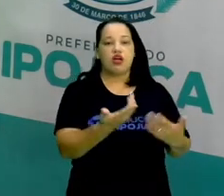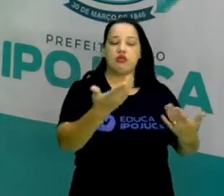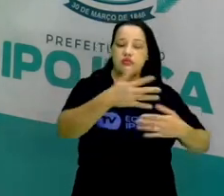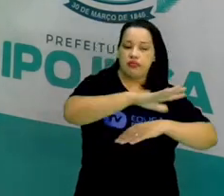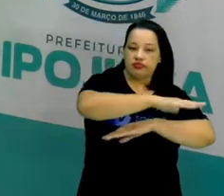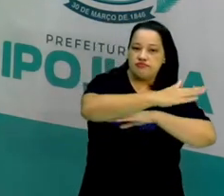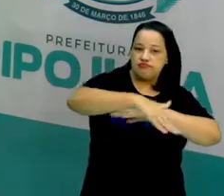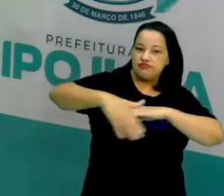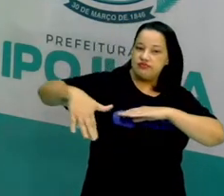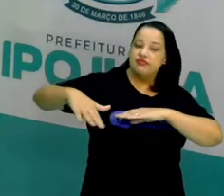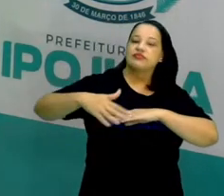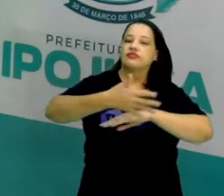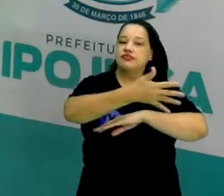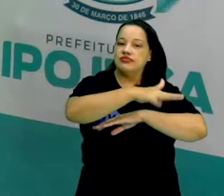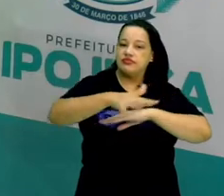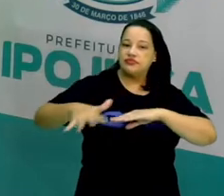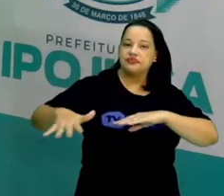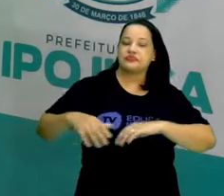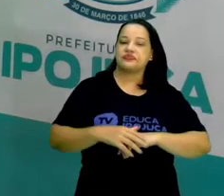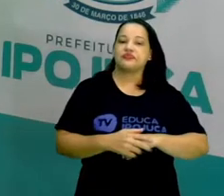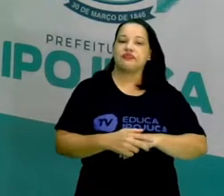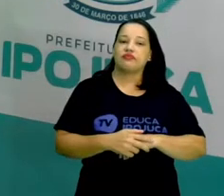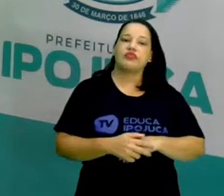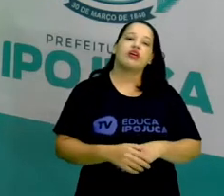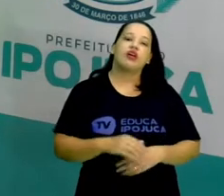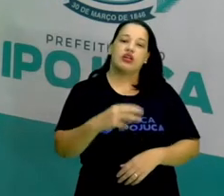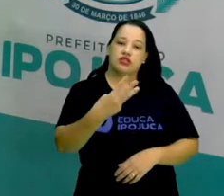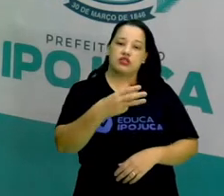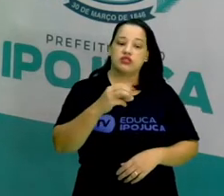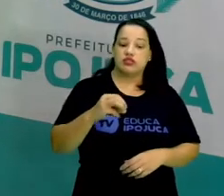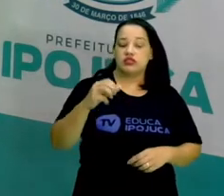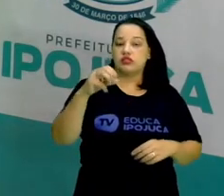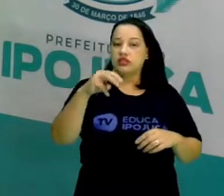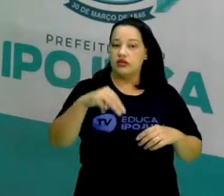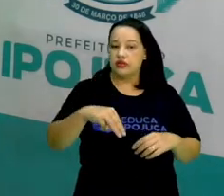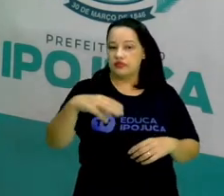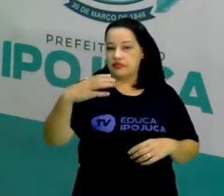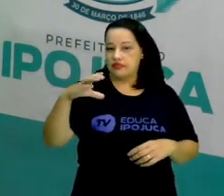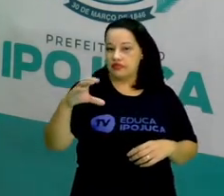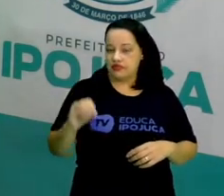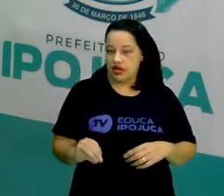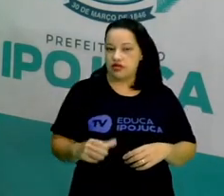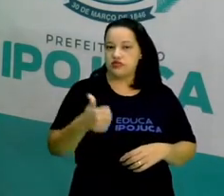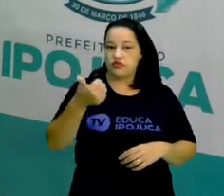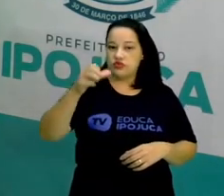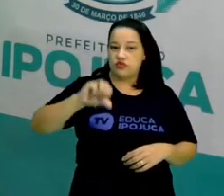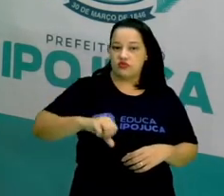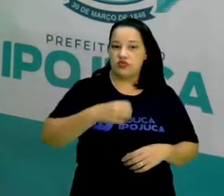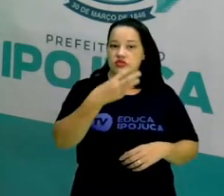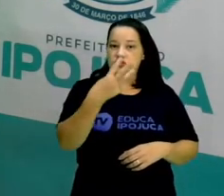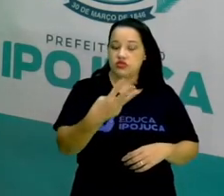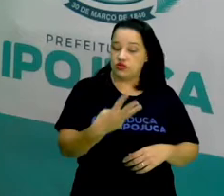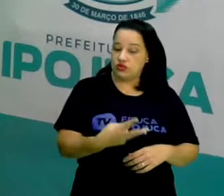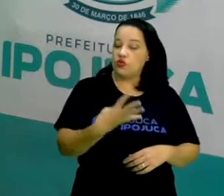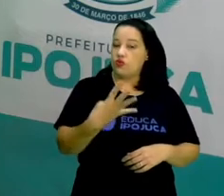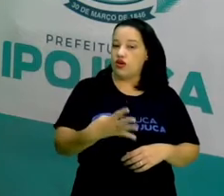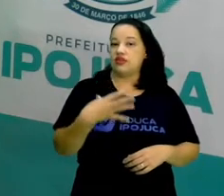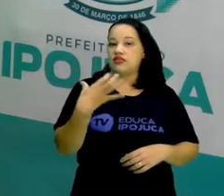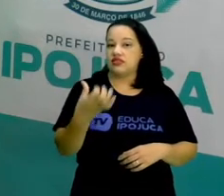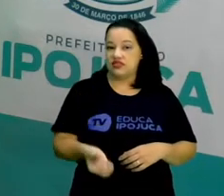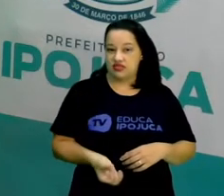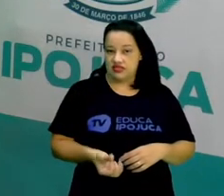Em 30 de março de 1846, Ipojuca se tornou um município autônomo. Foi a